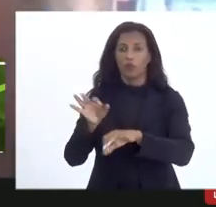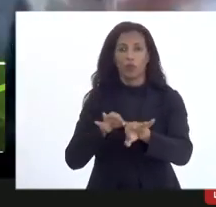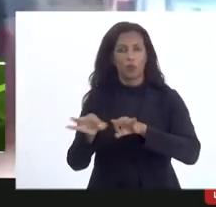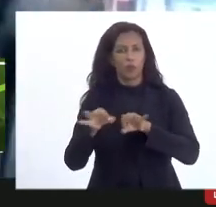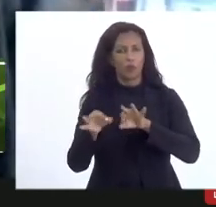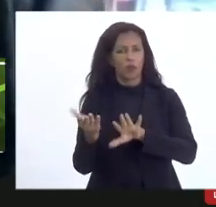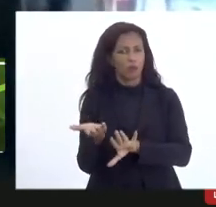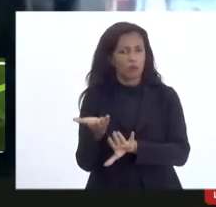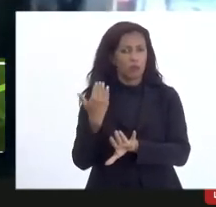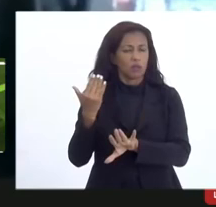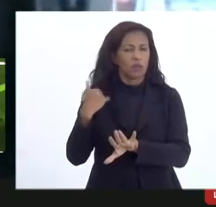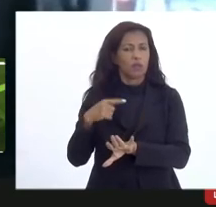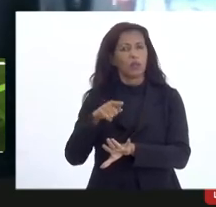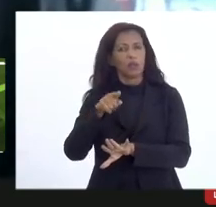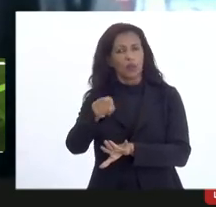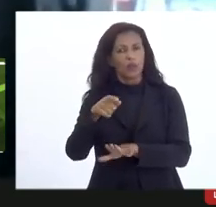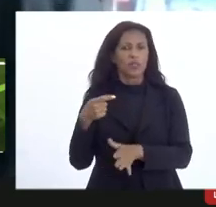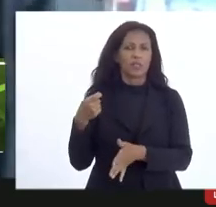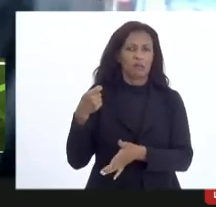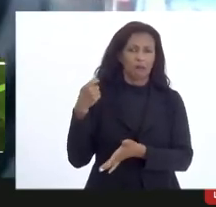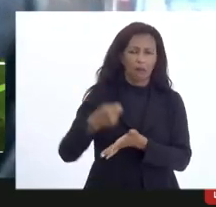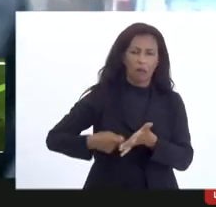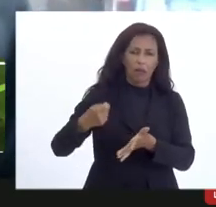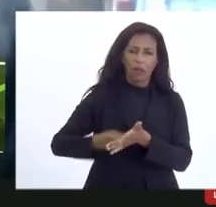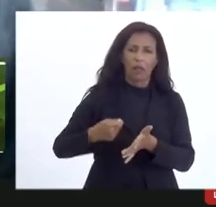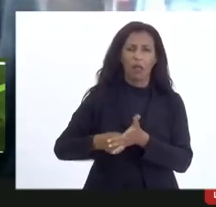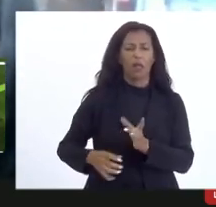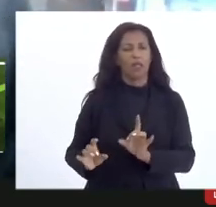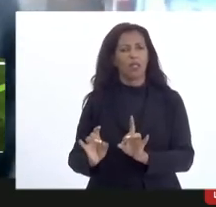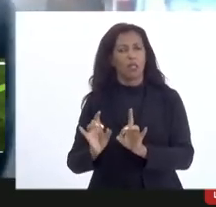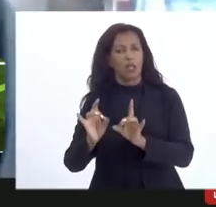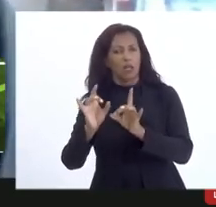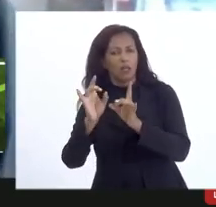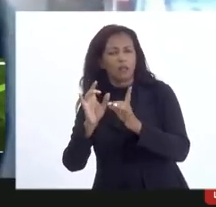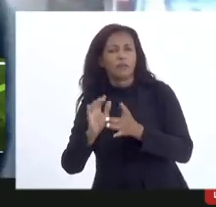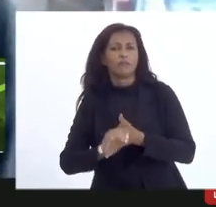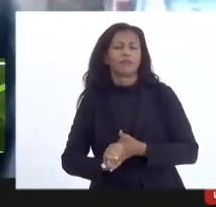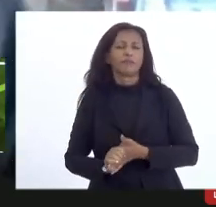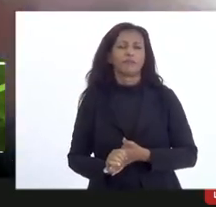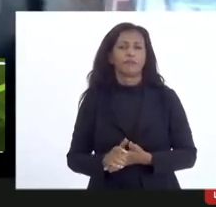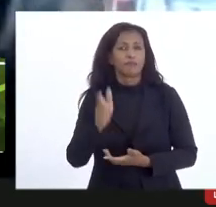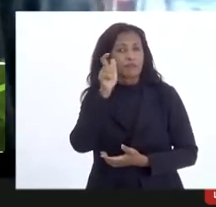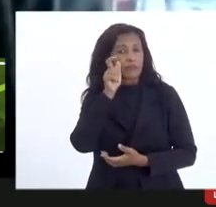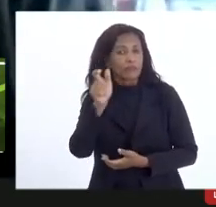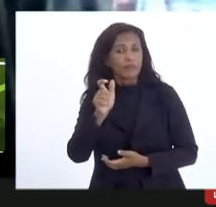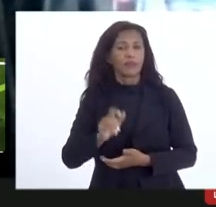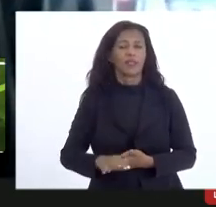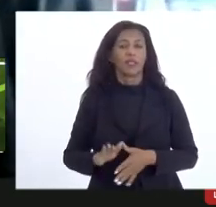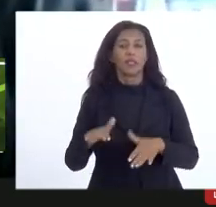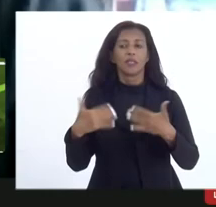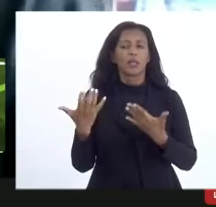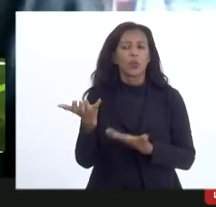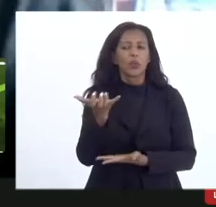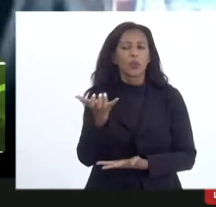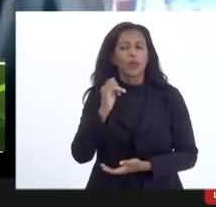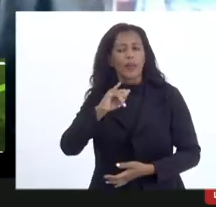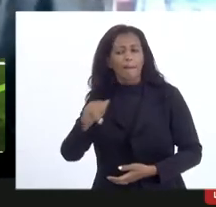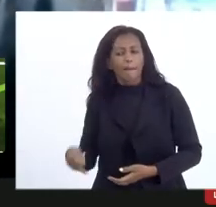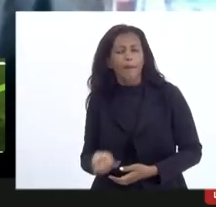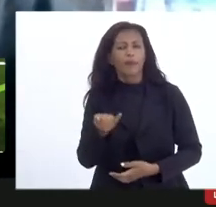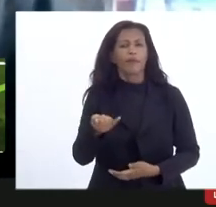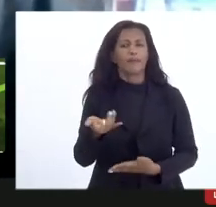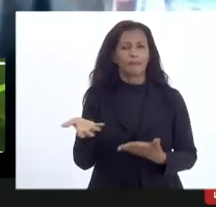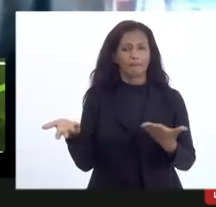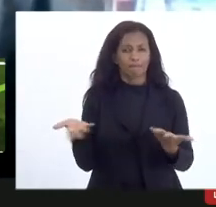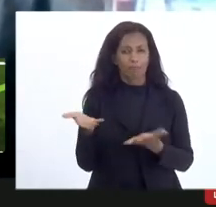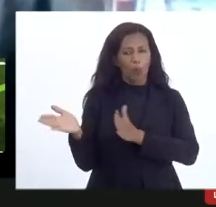anterior que você estava batalhando que era uma especialista muito interessada nisso então o que eu estou querendo é aproveitar ao máximo